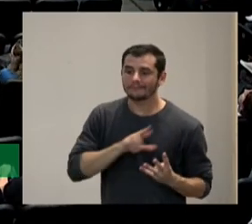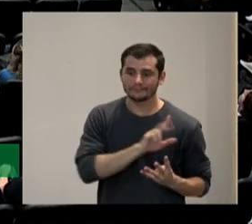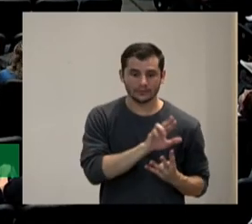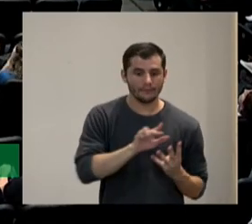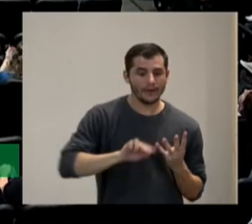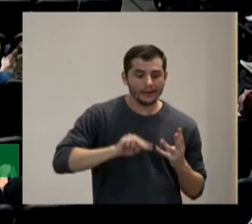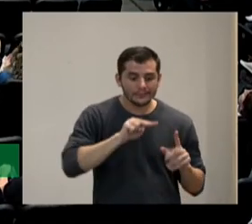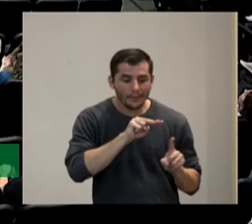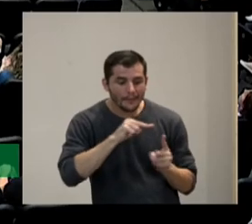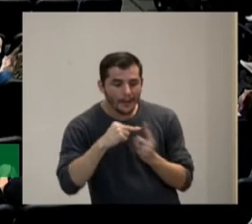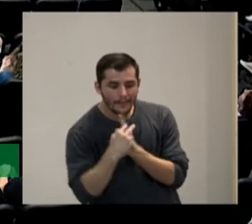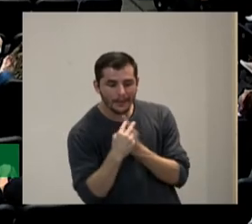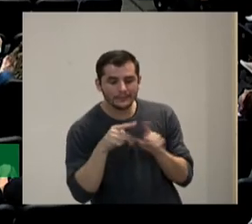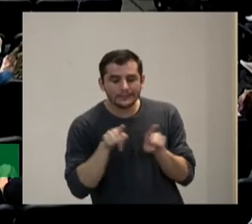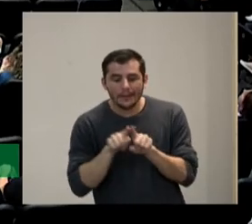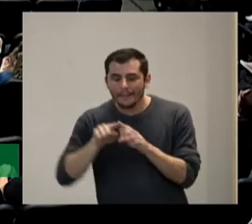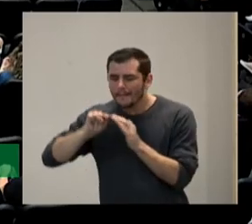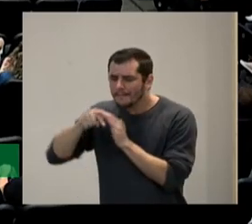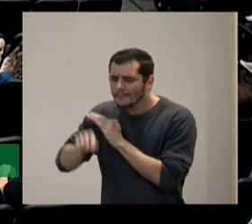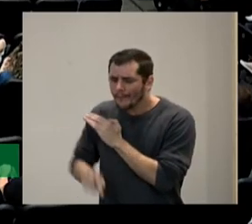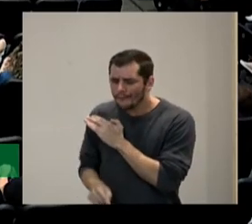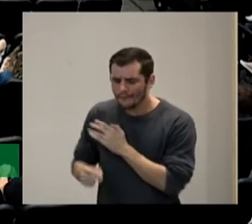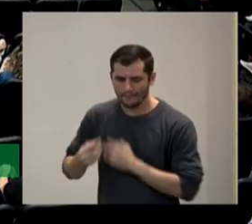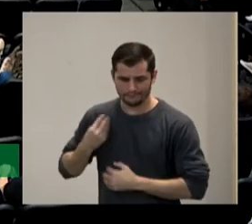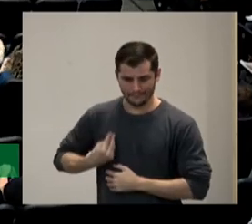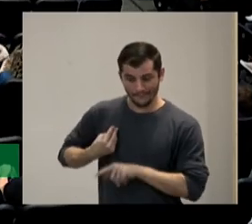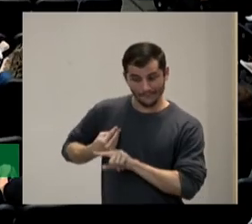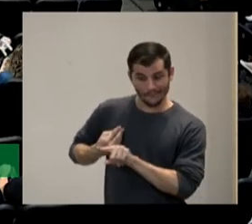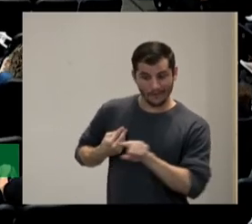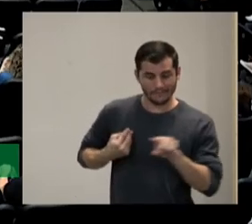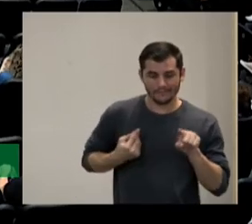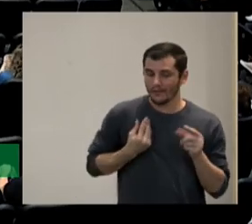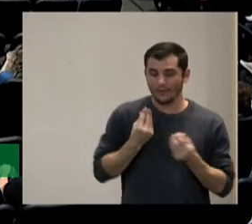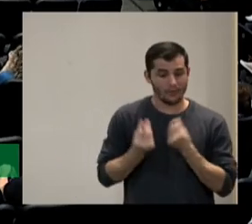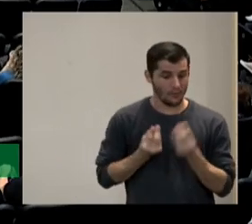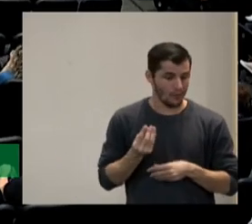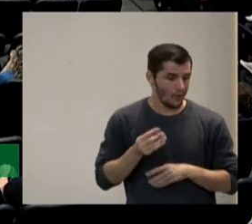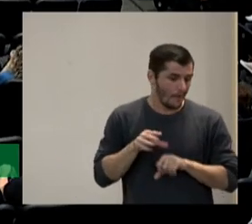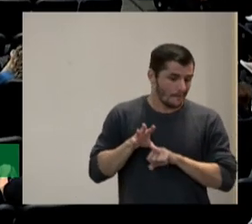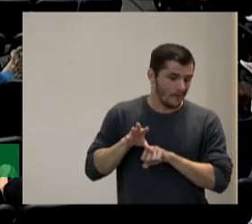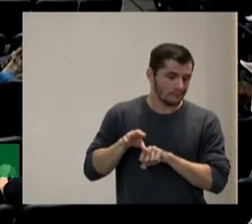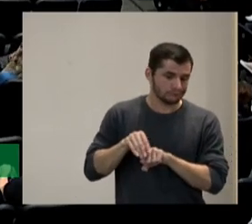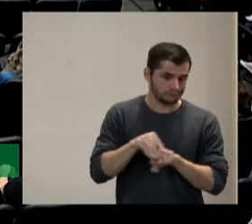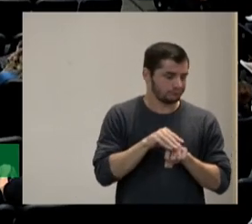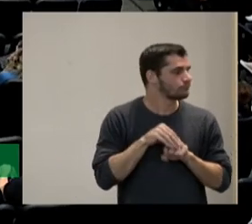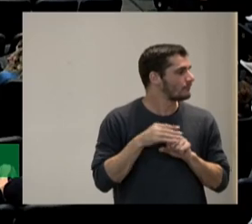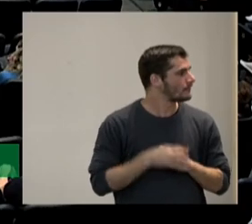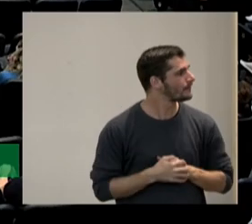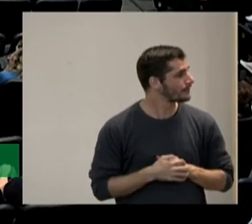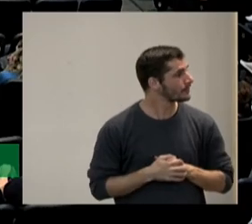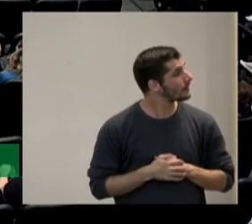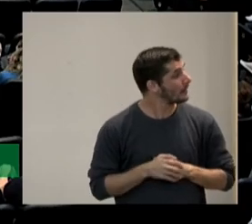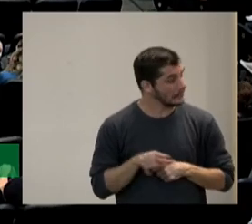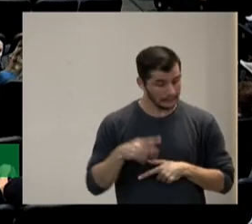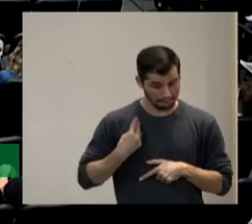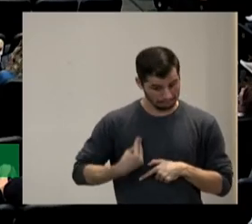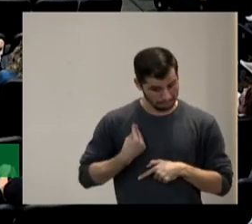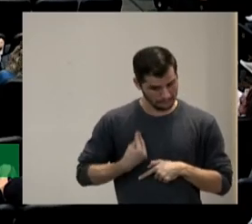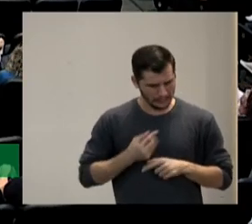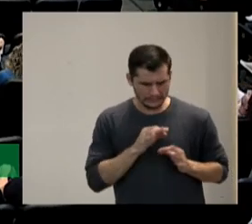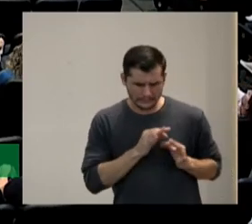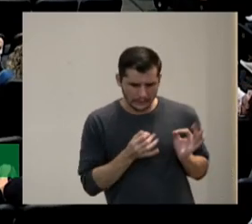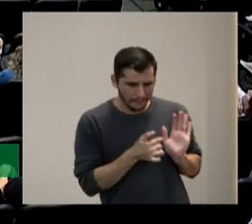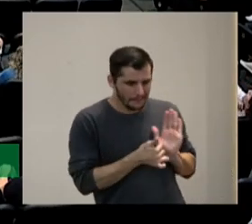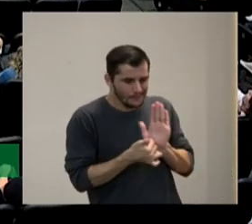percepções diferentes profundidades etc. ou aprofundamento por tanto simplesmente a apresentação de um vídeo de